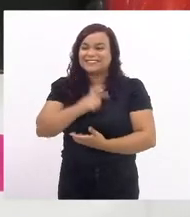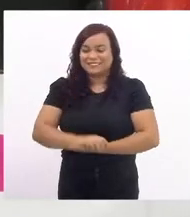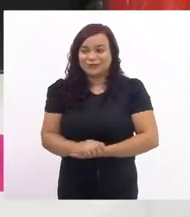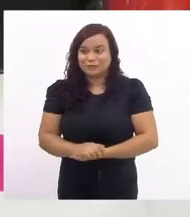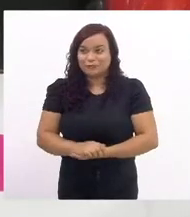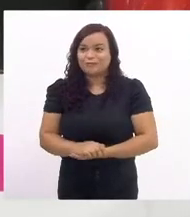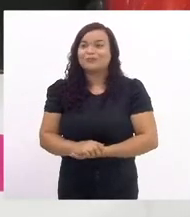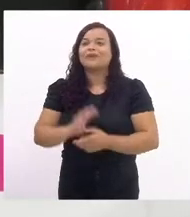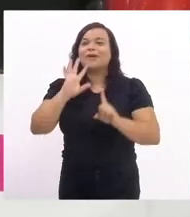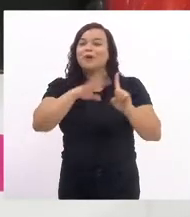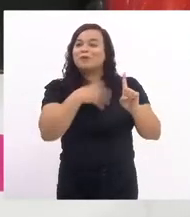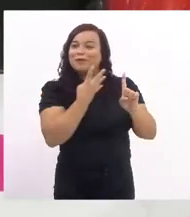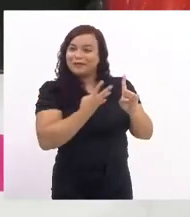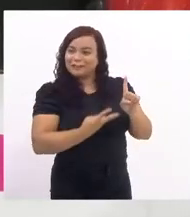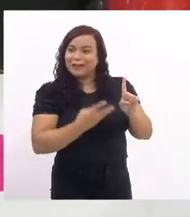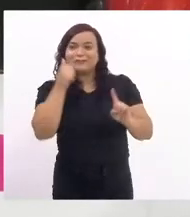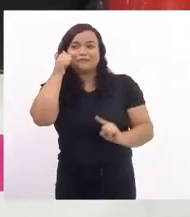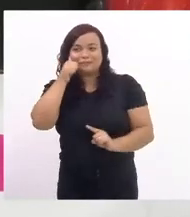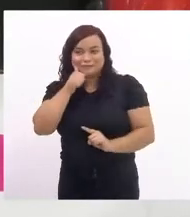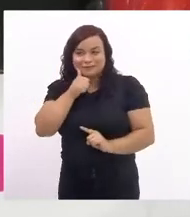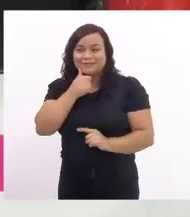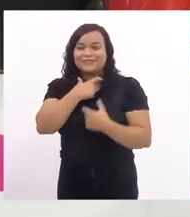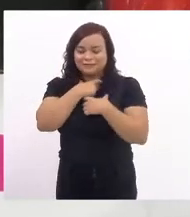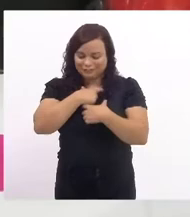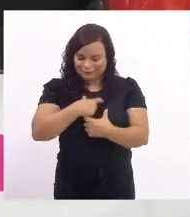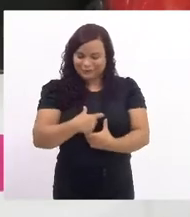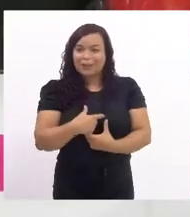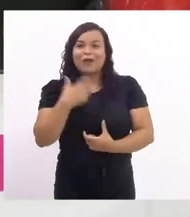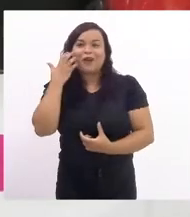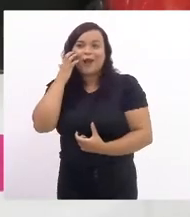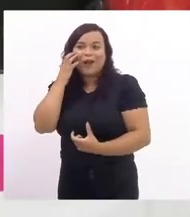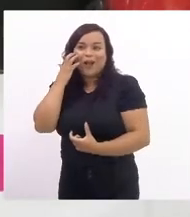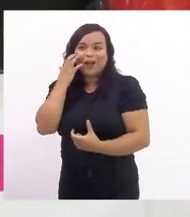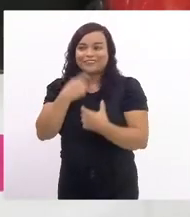Em homenagem a nós mulheres, você recebeu de gravata rosa.